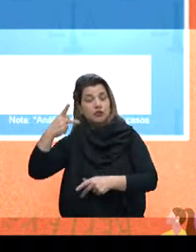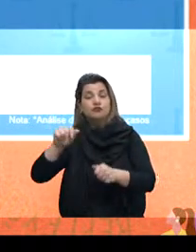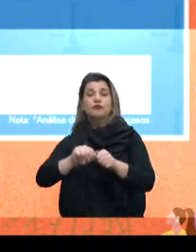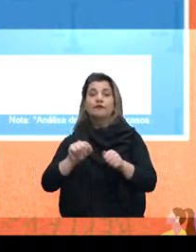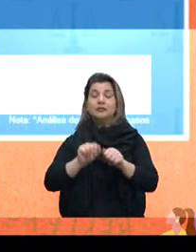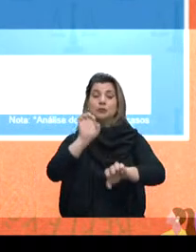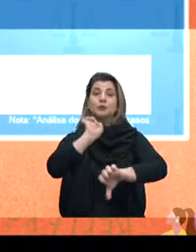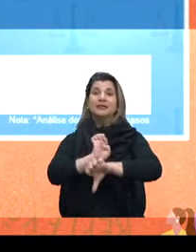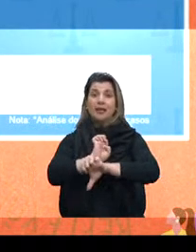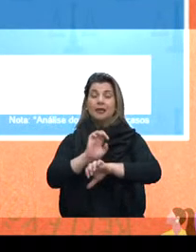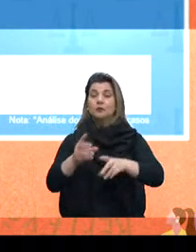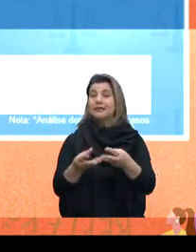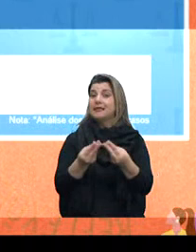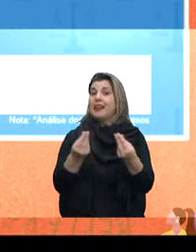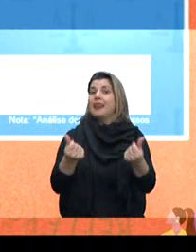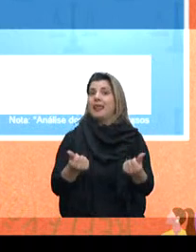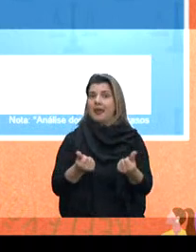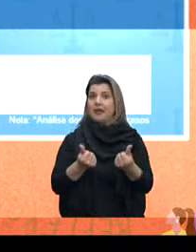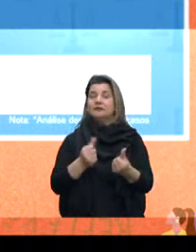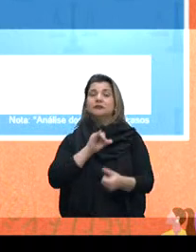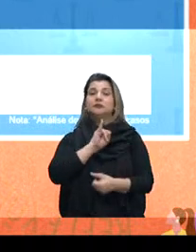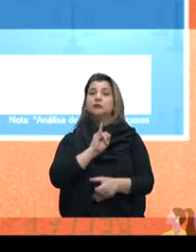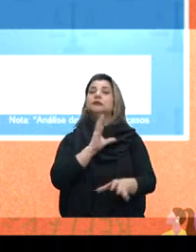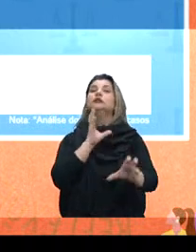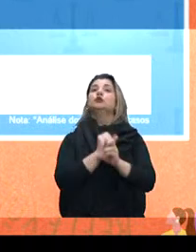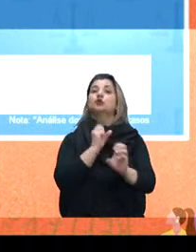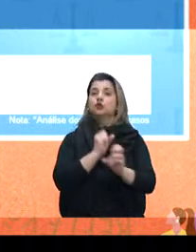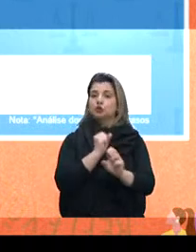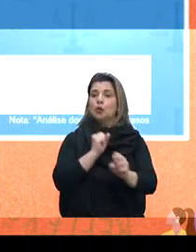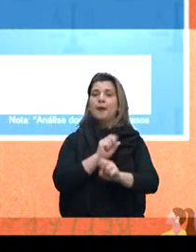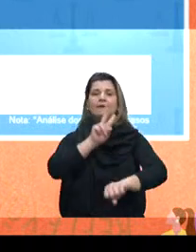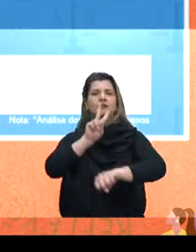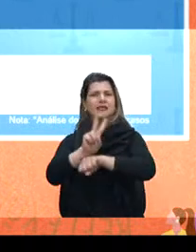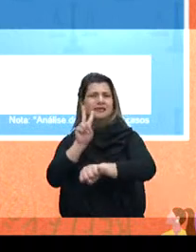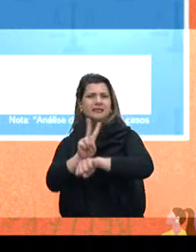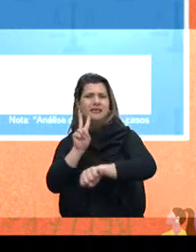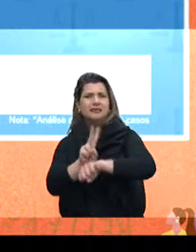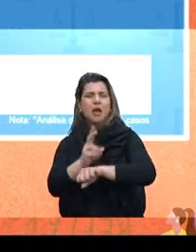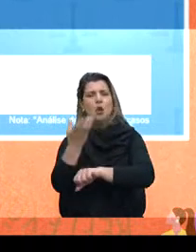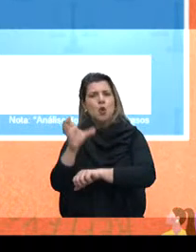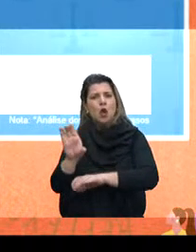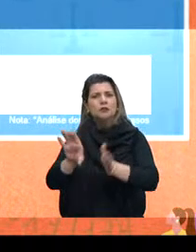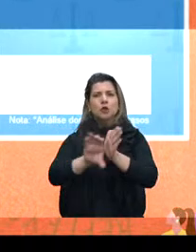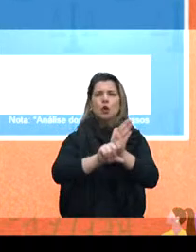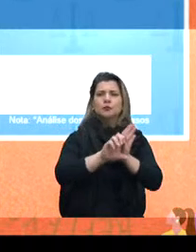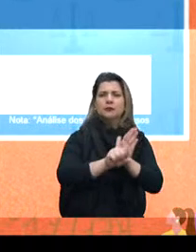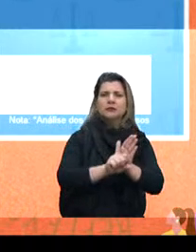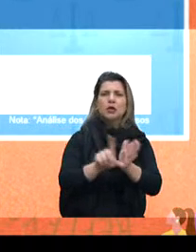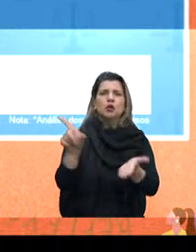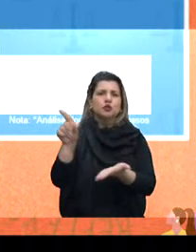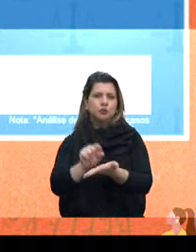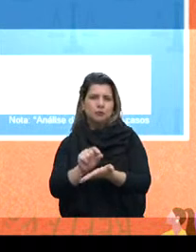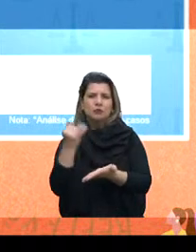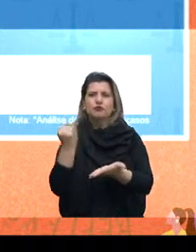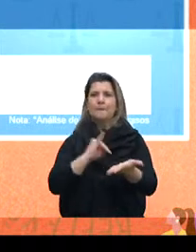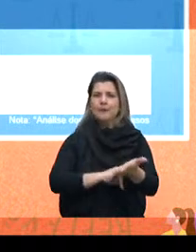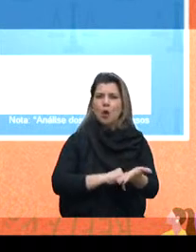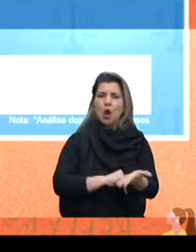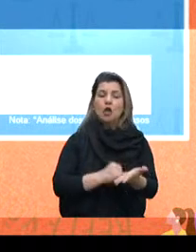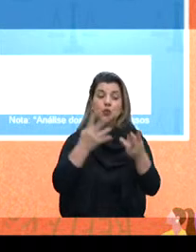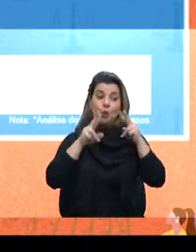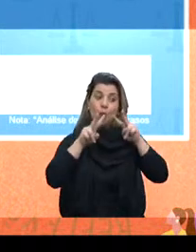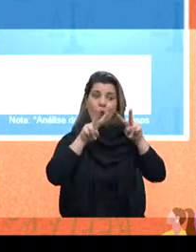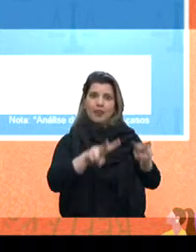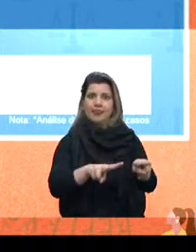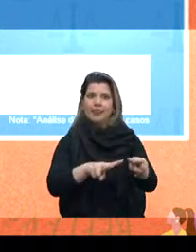mais leve. Então, se a gente somar ali a questão da fiscalização, combate à corrupção, redução de impostos, desblocratização, um olhar para a